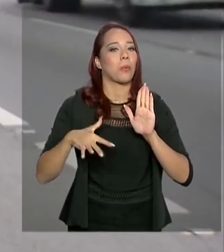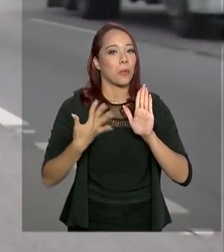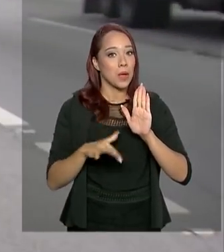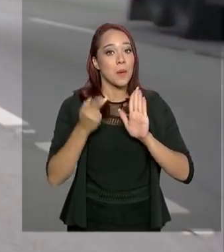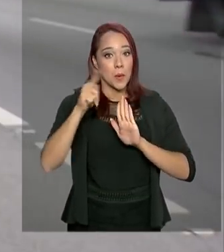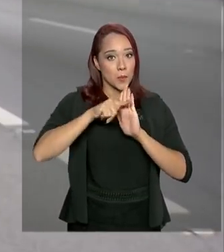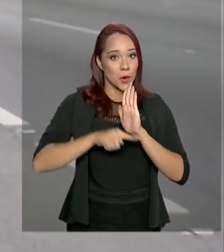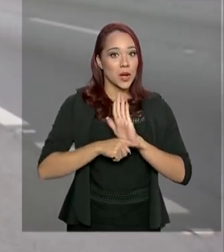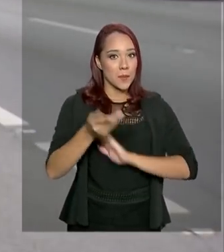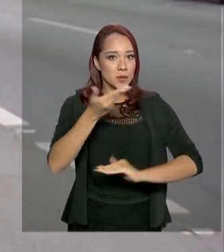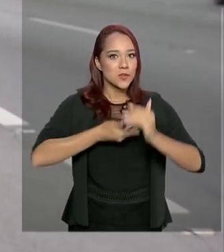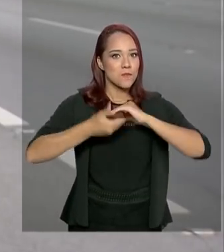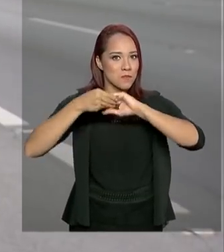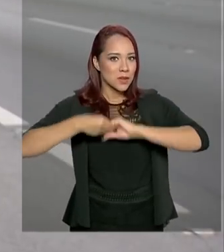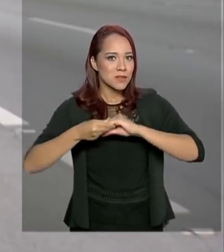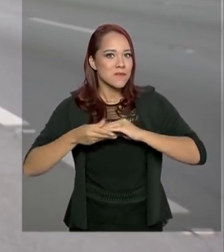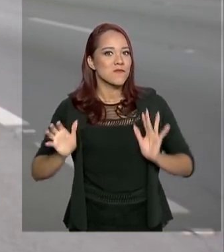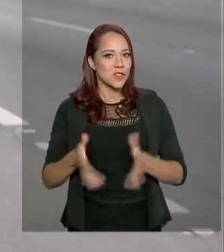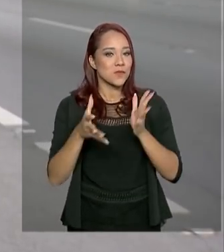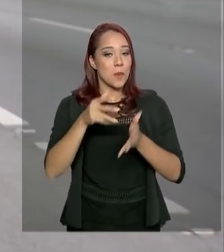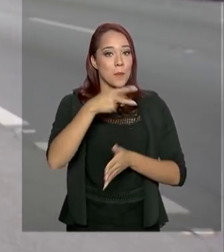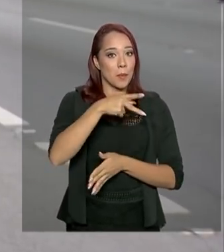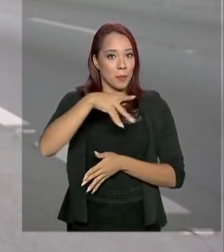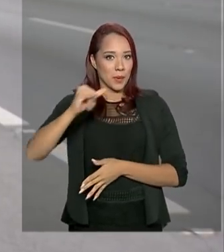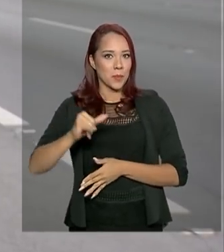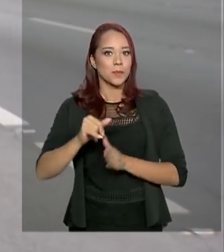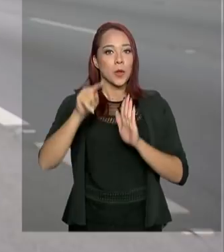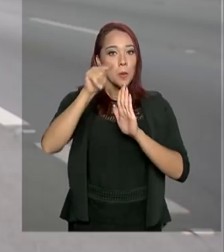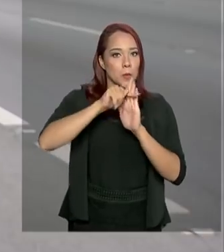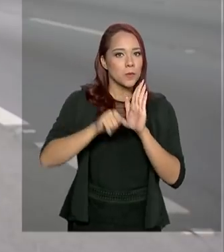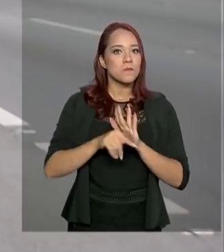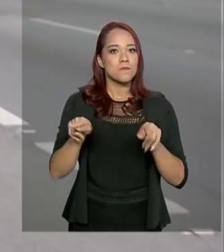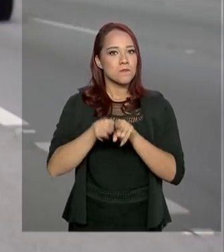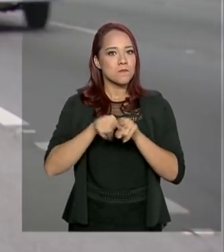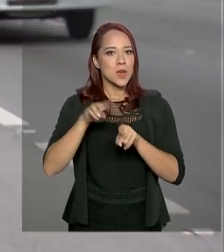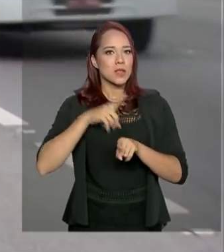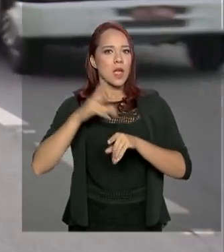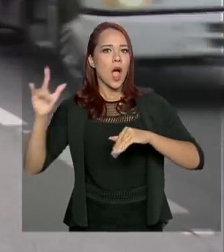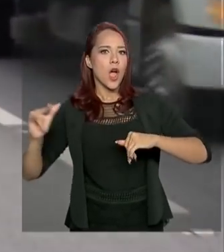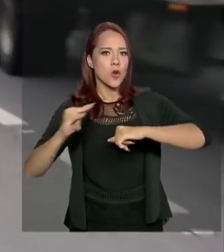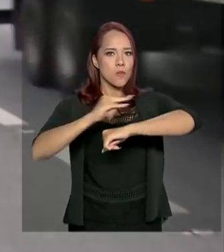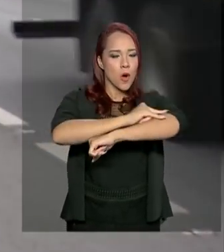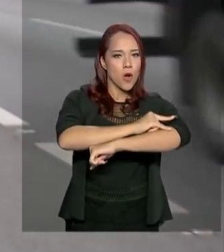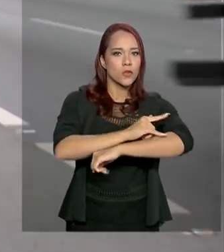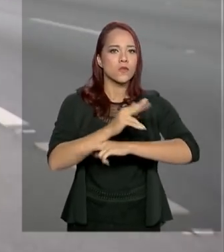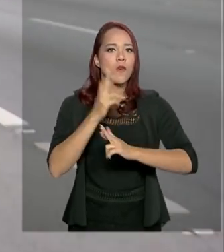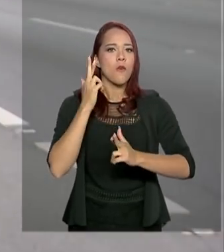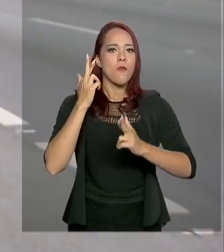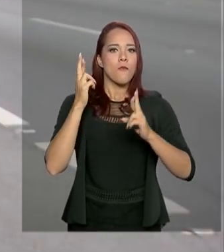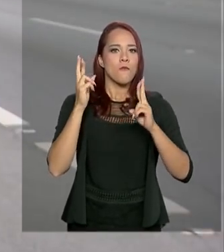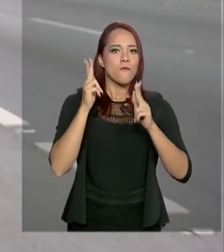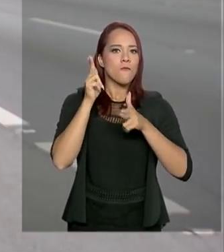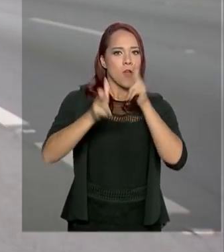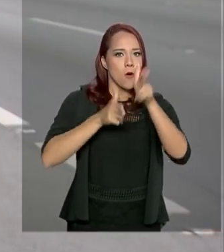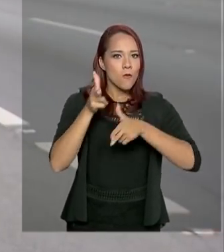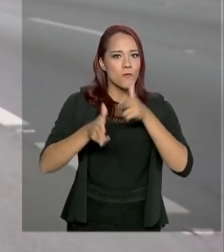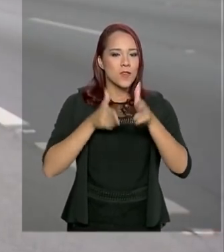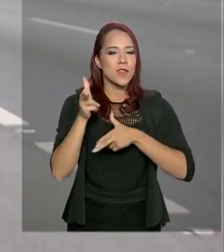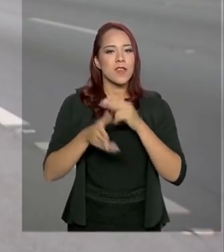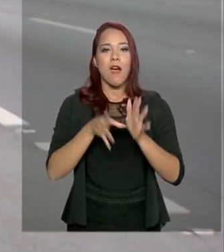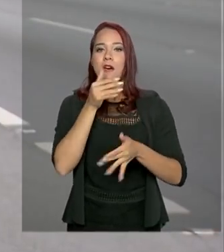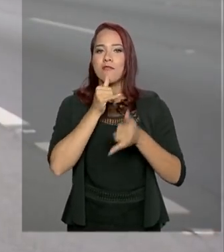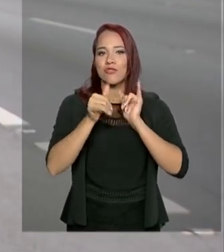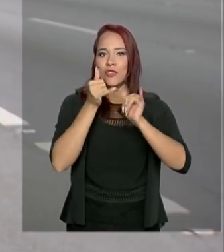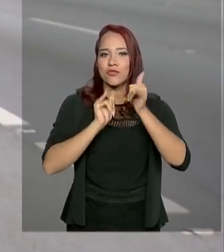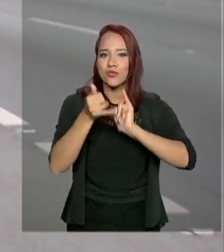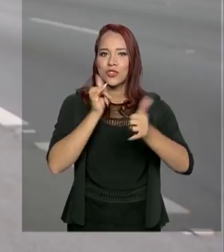de parcerias para investimentos, o PPI, os programas alcançam também aeroportos, ferrovias, portos, geração de energia,